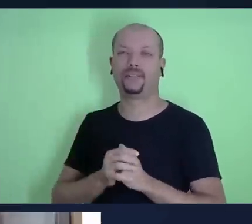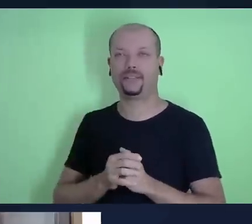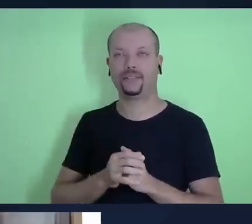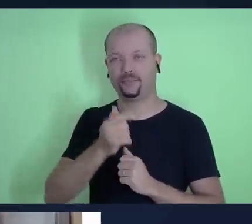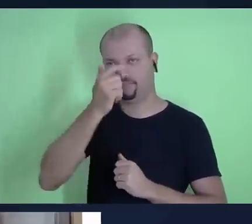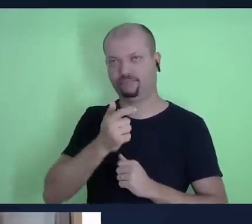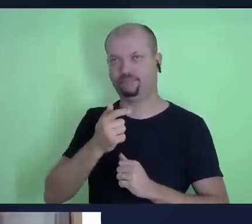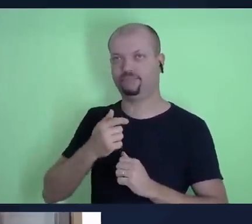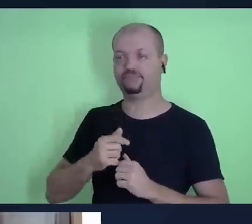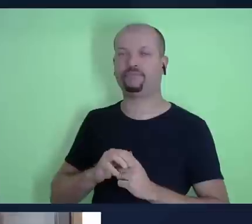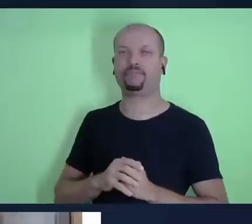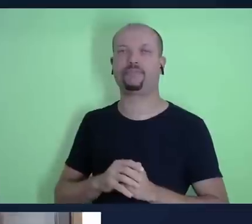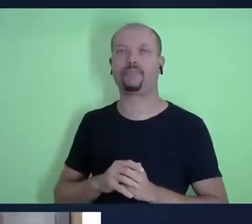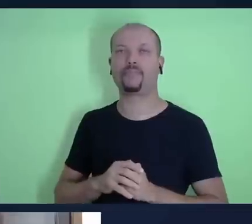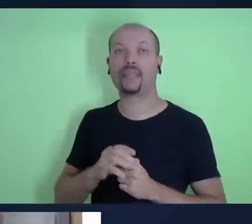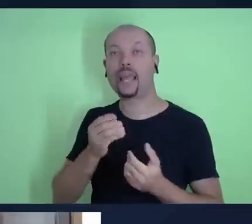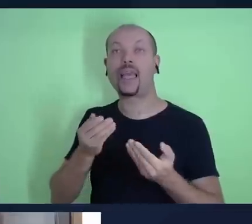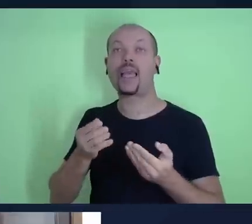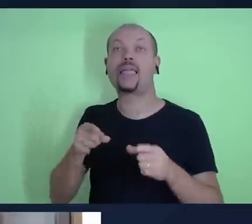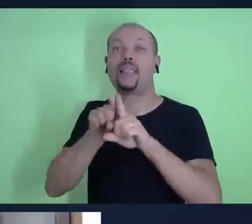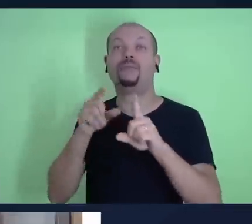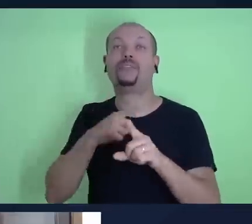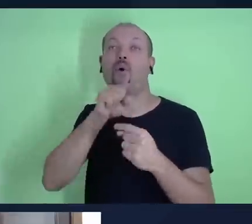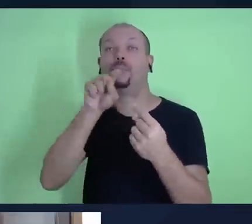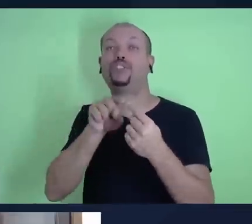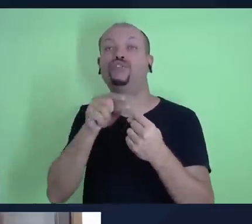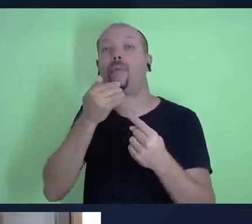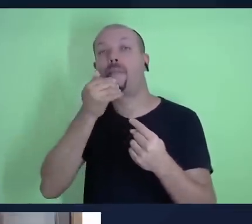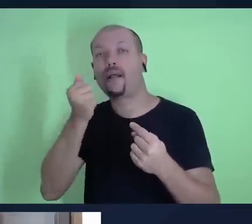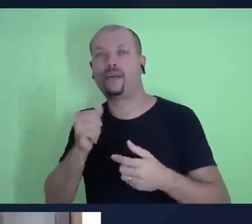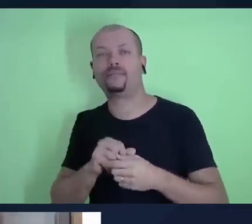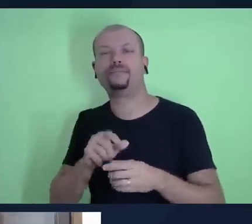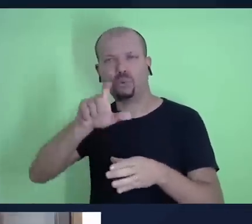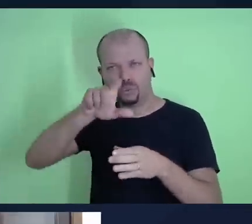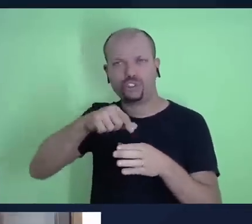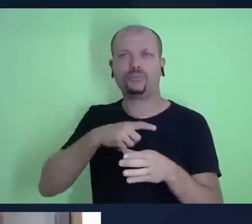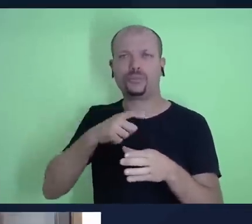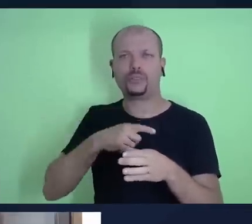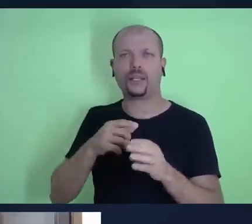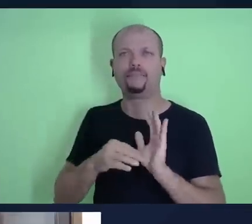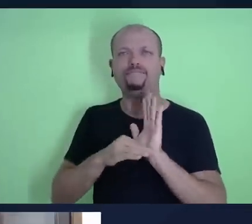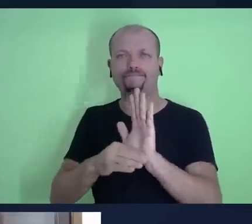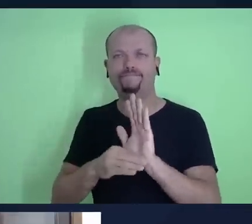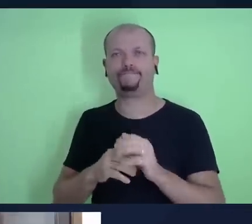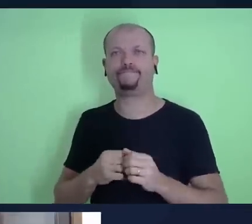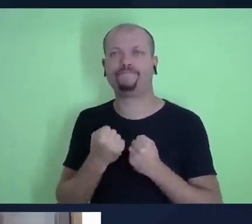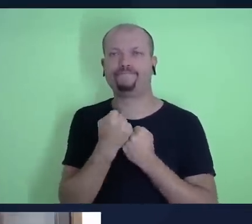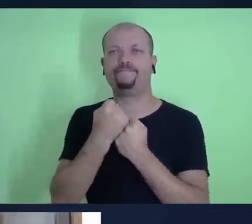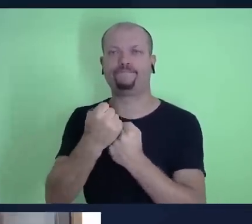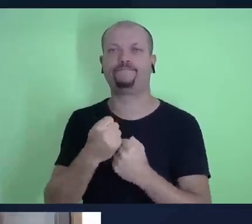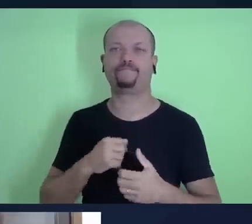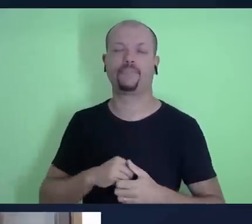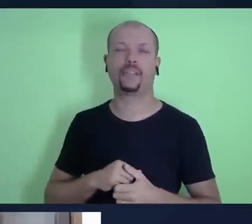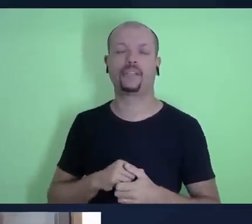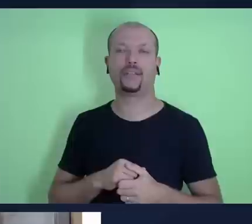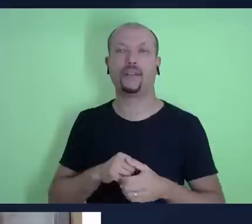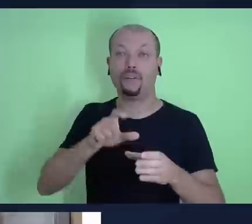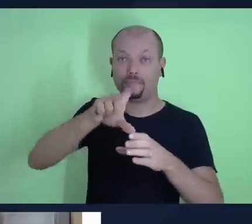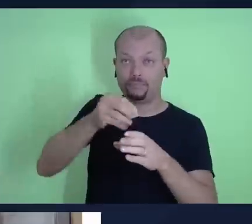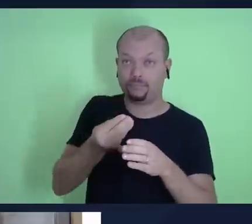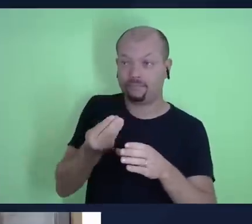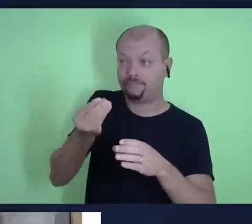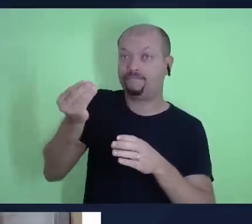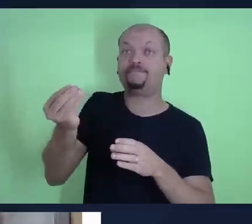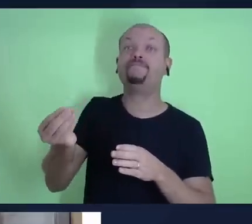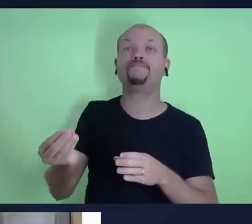maior a chance de eu encontrar sentido na vida, o dismo tem muito a contribuir para isso, o ato de devolução do dismo tem muito a